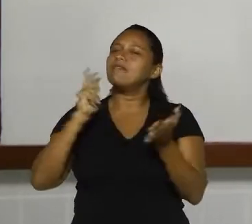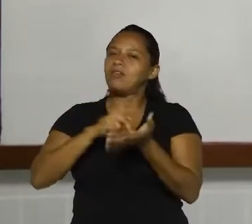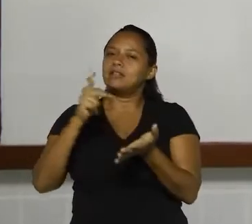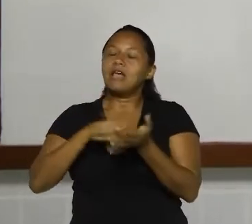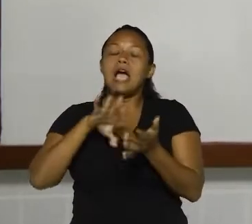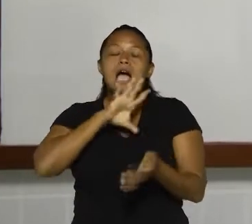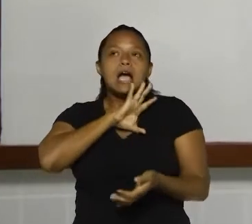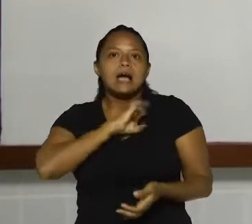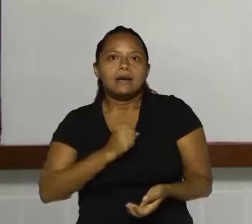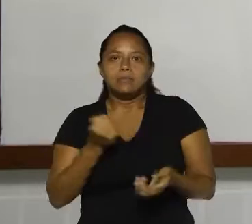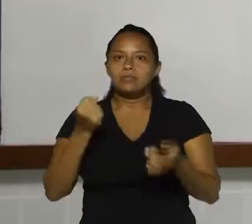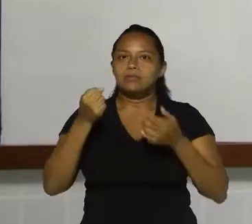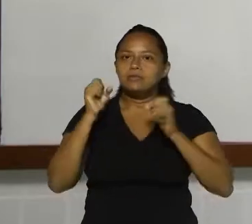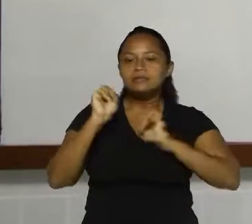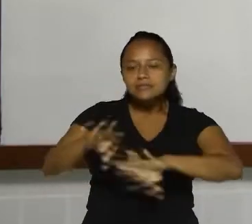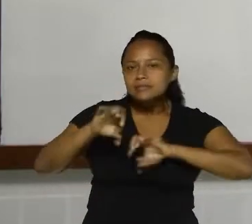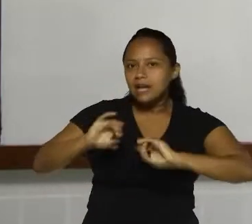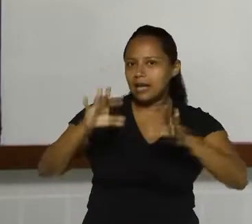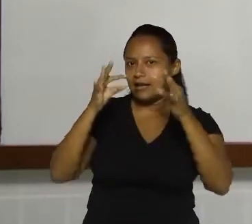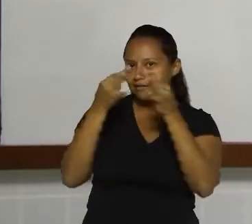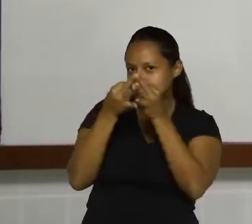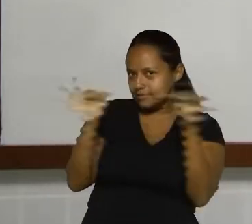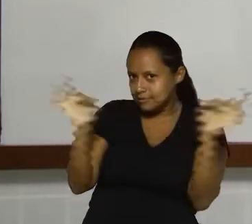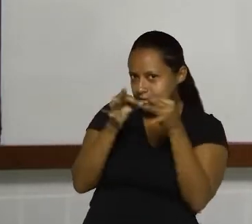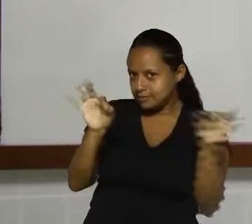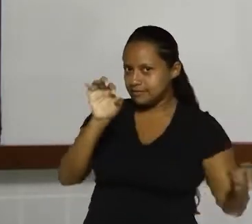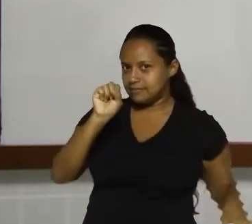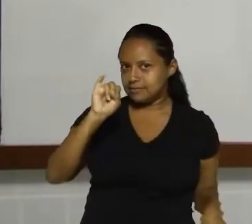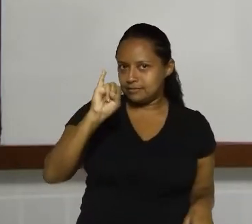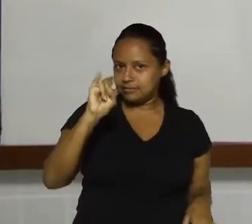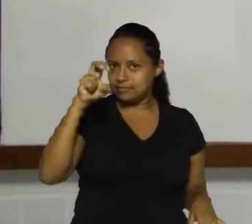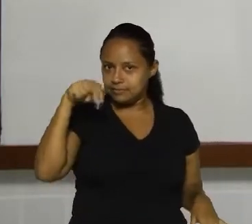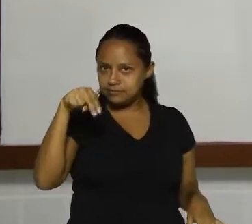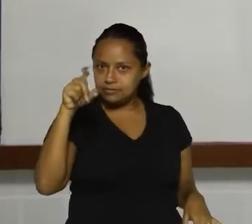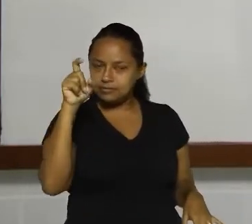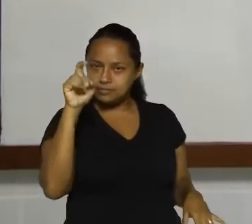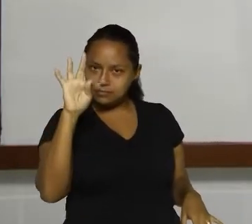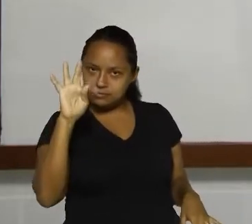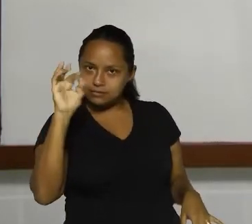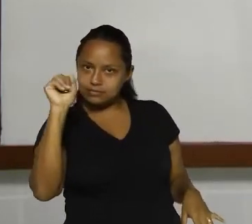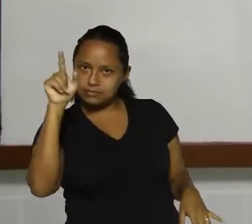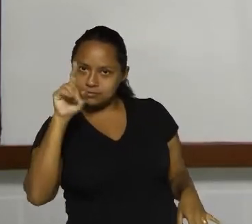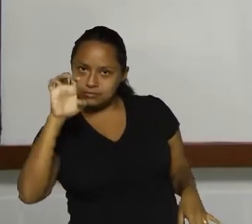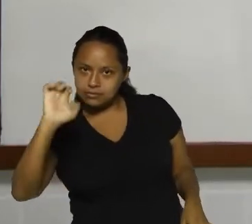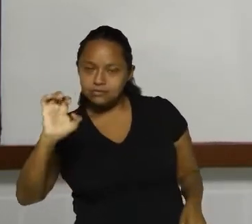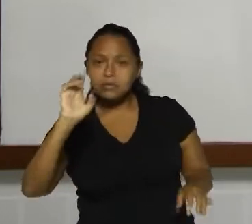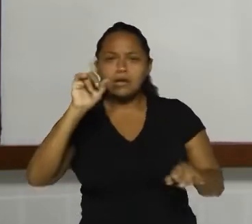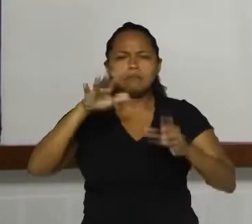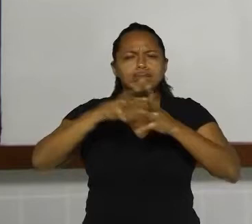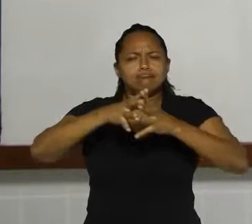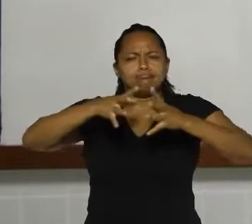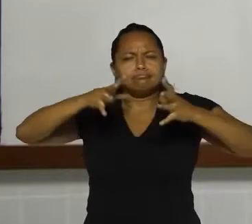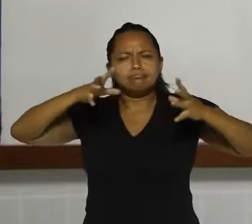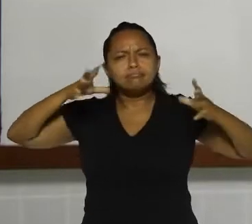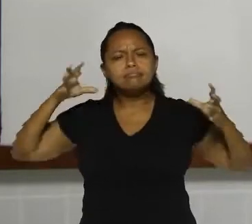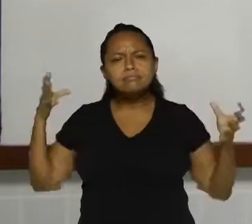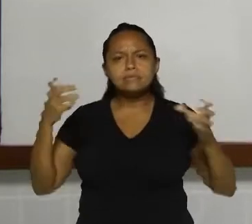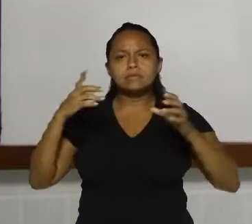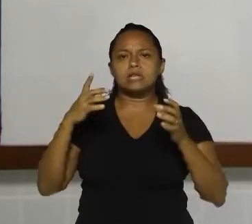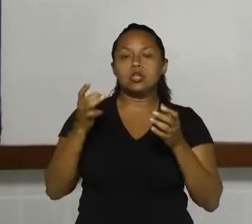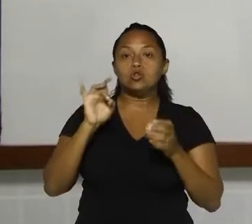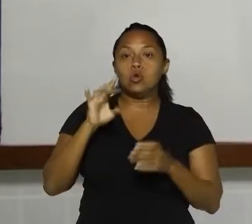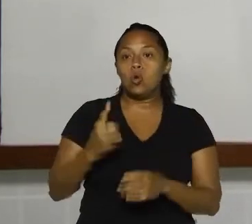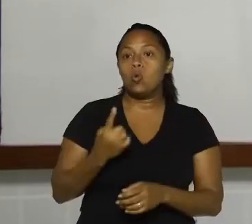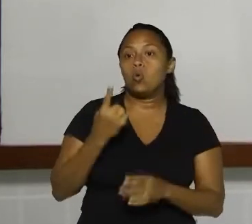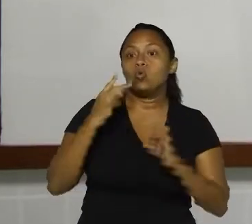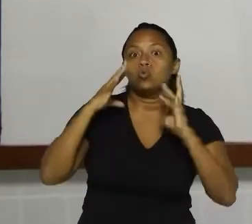Adoro dar aula de sintaxe. Então, a gente vai ver um pouquinho de introdução à sintaxe. Sintaxe é um conteúdo muito amplo, né? Então, lógico que não